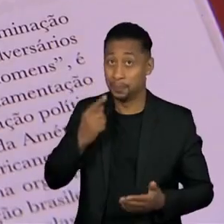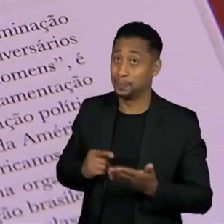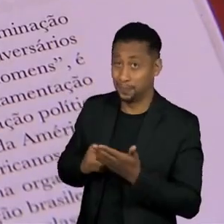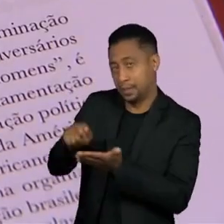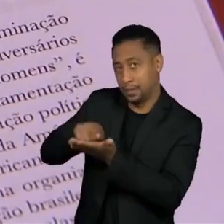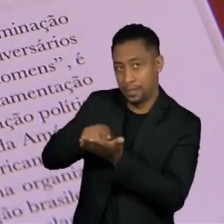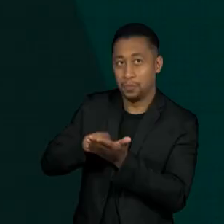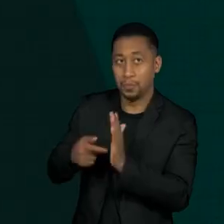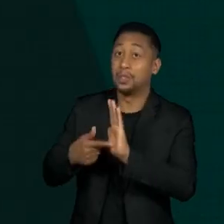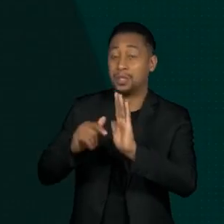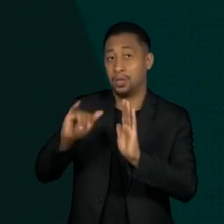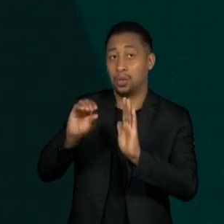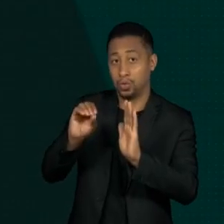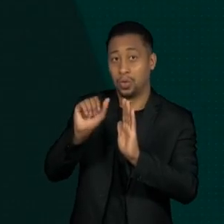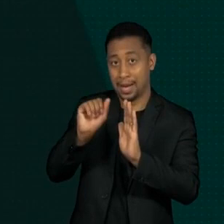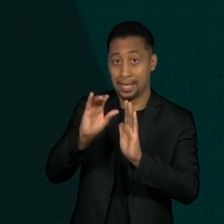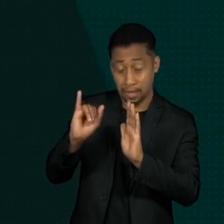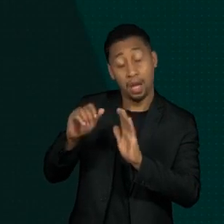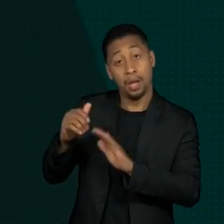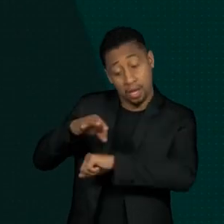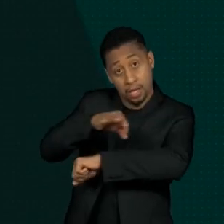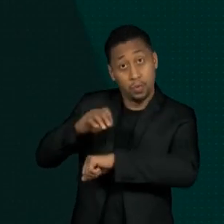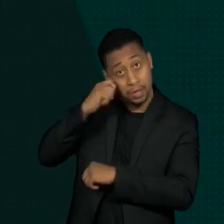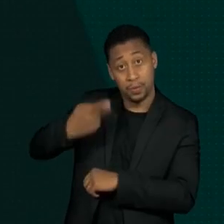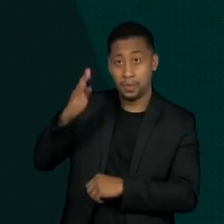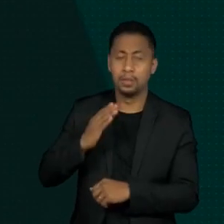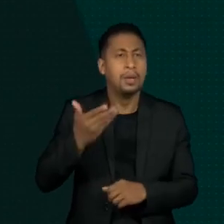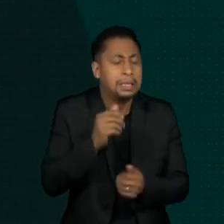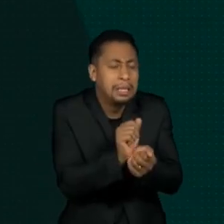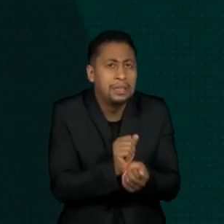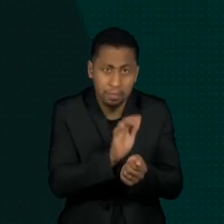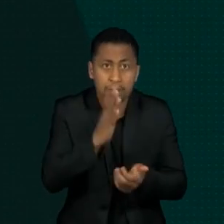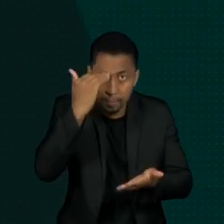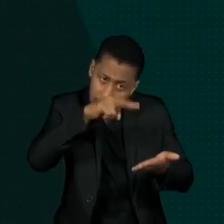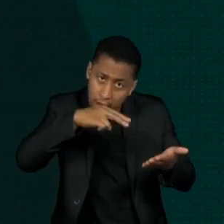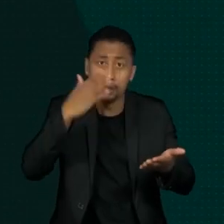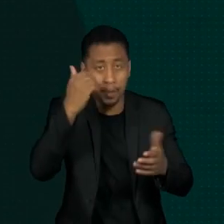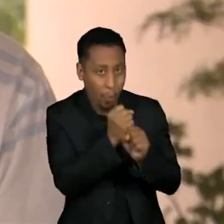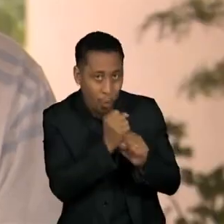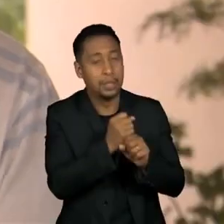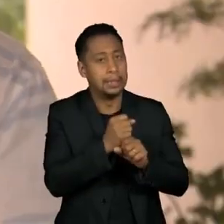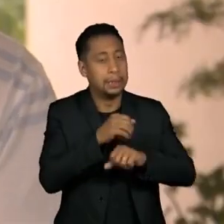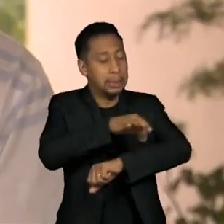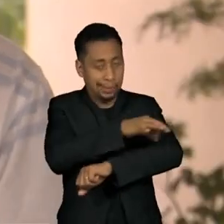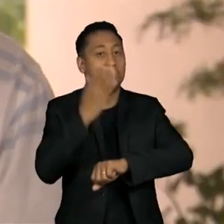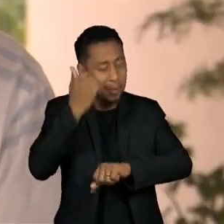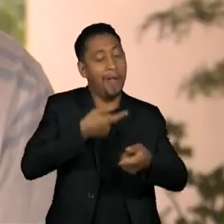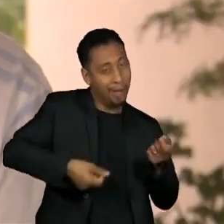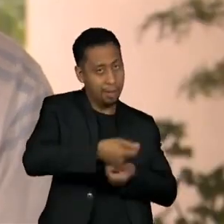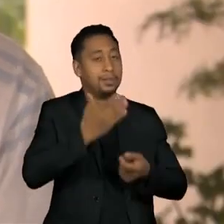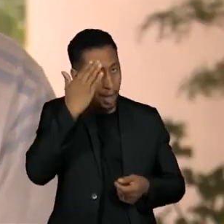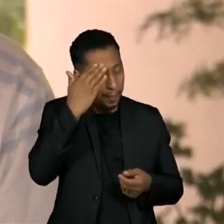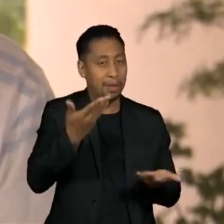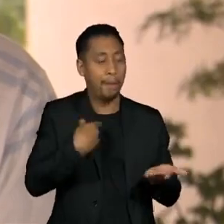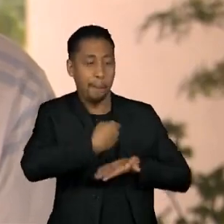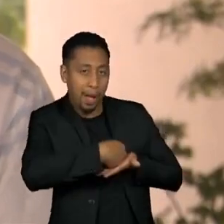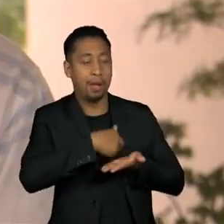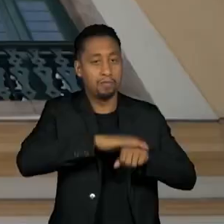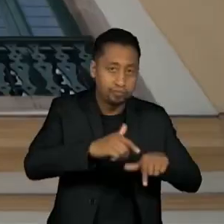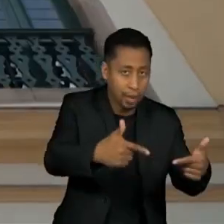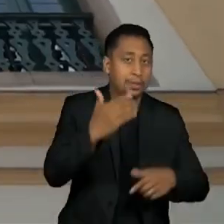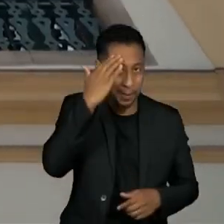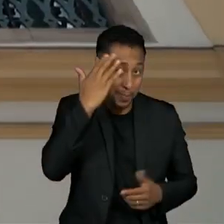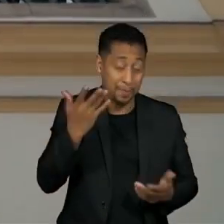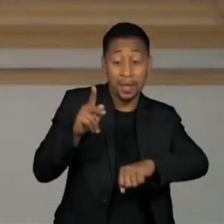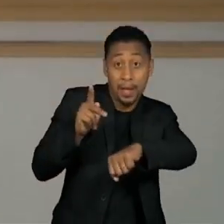o primeiro arquiteto negro do Brasil. Ainda que escravizado, ele sabia ler e escrever, sabia fazer conta, pedra dominava a técnica e também negociava os valores do trabalho que ele